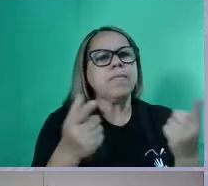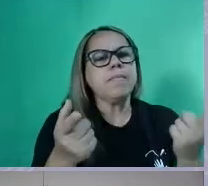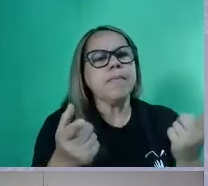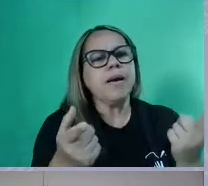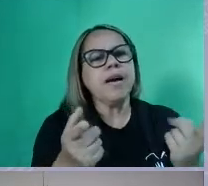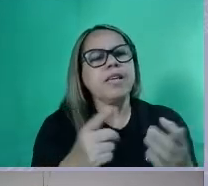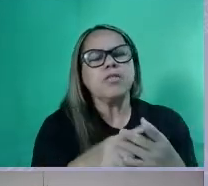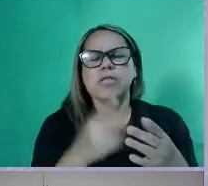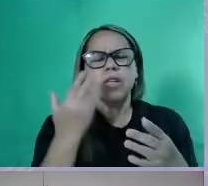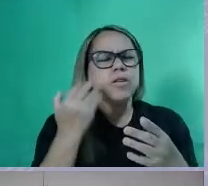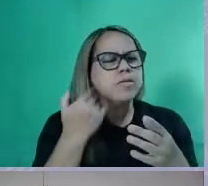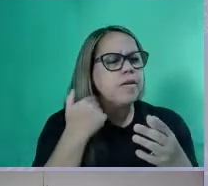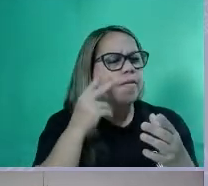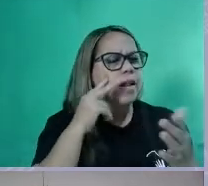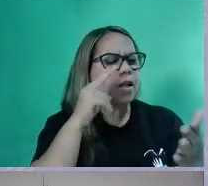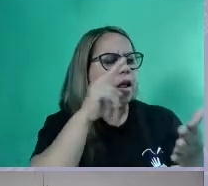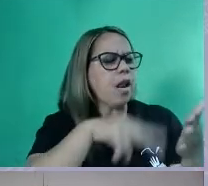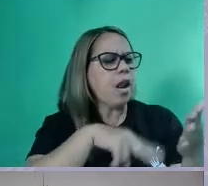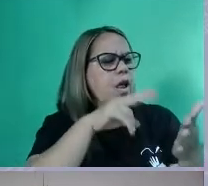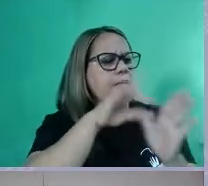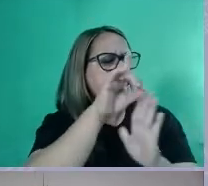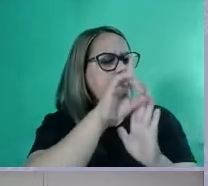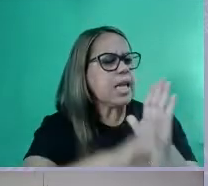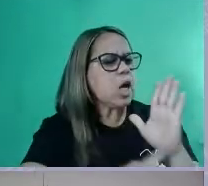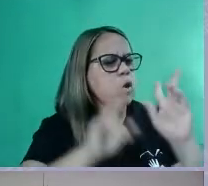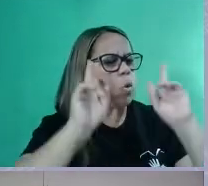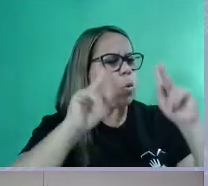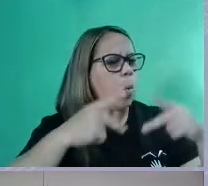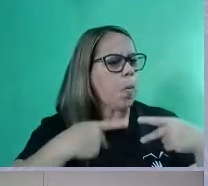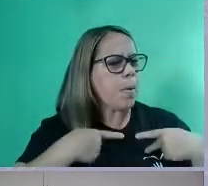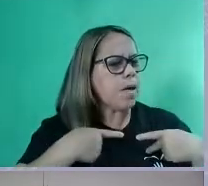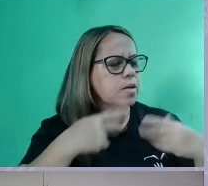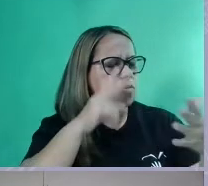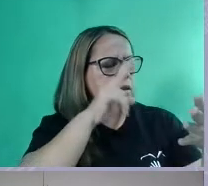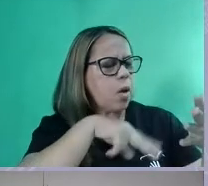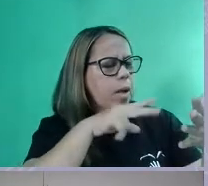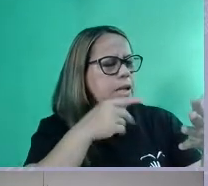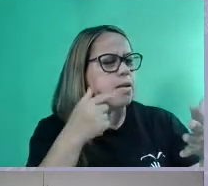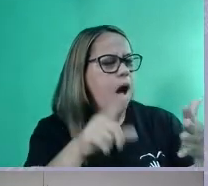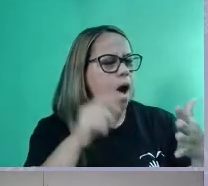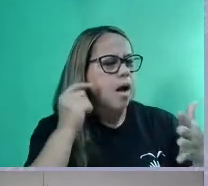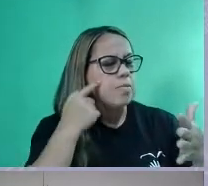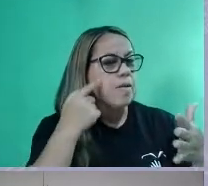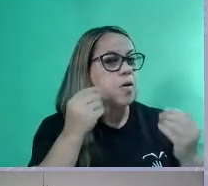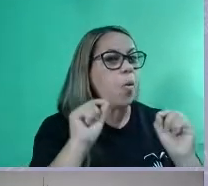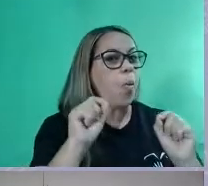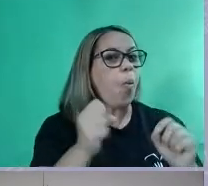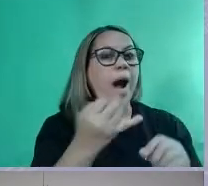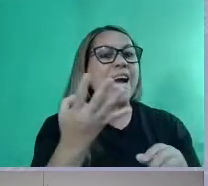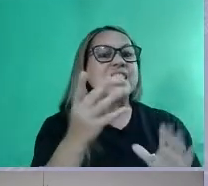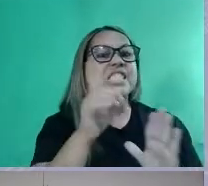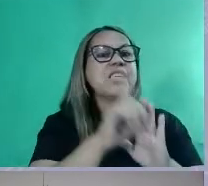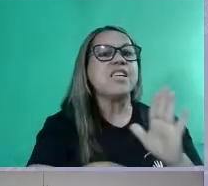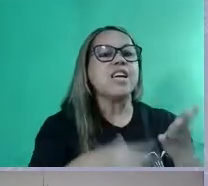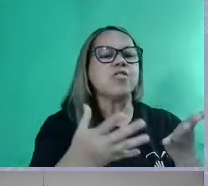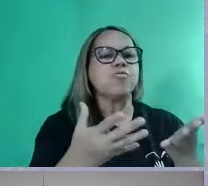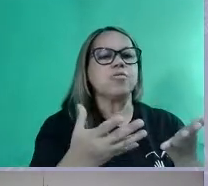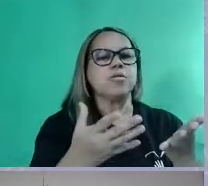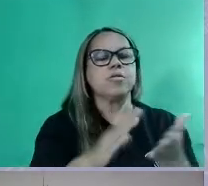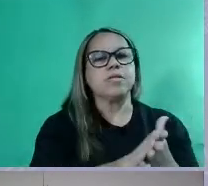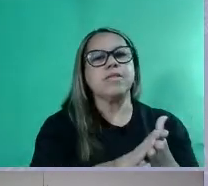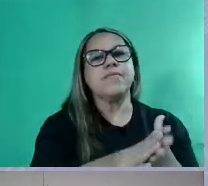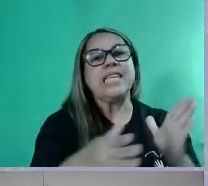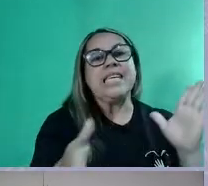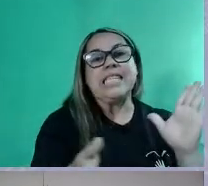Direitos Humanos, dá uma olhadinha, preste atenção nos direitos que são assegurados ali, certo? Então, nessa proposta de